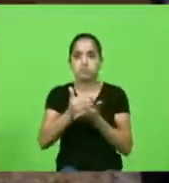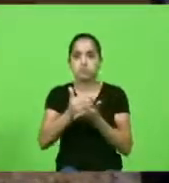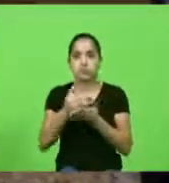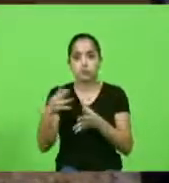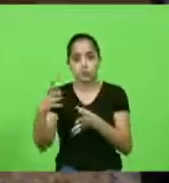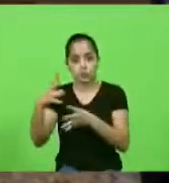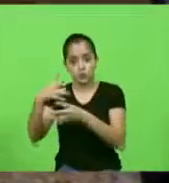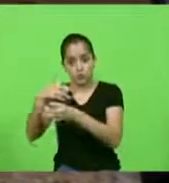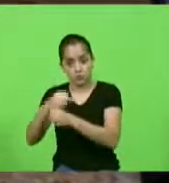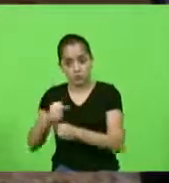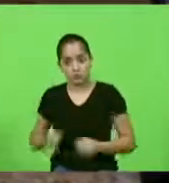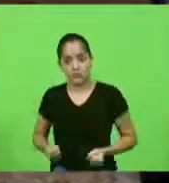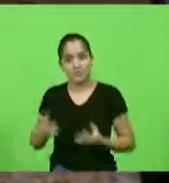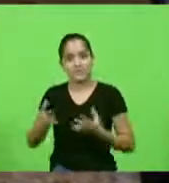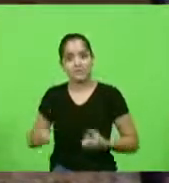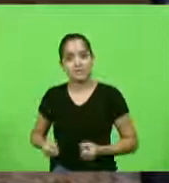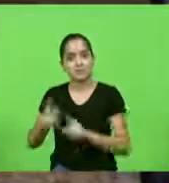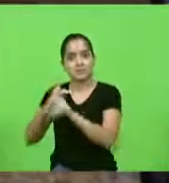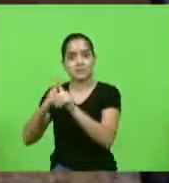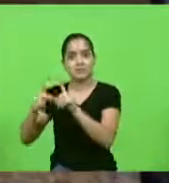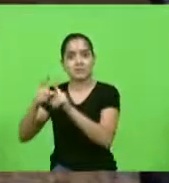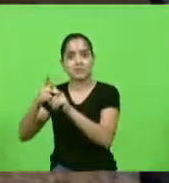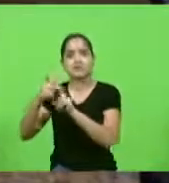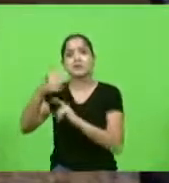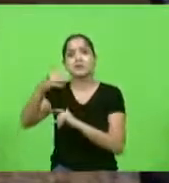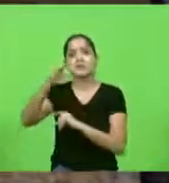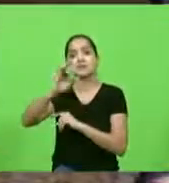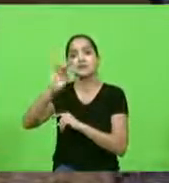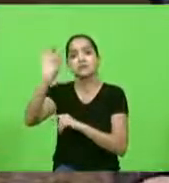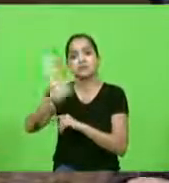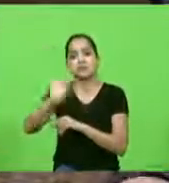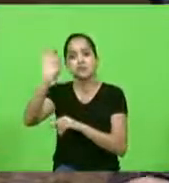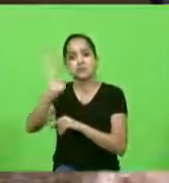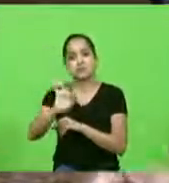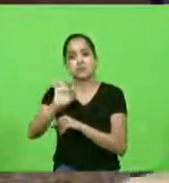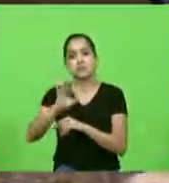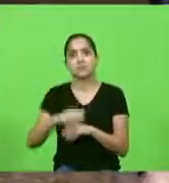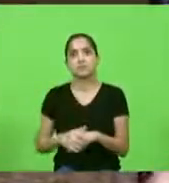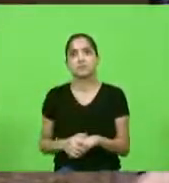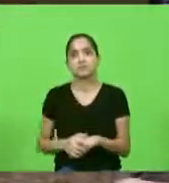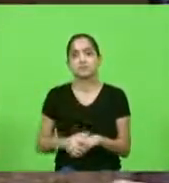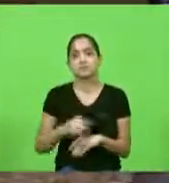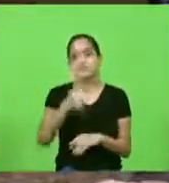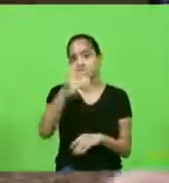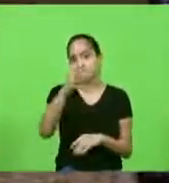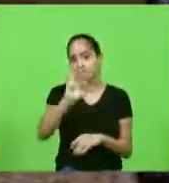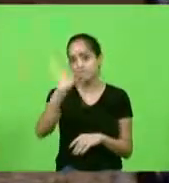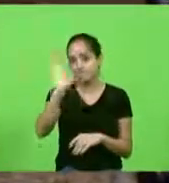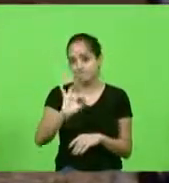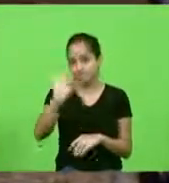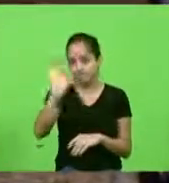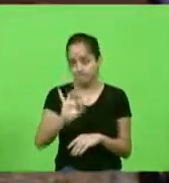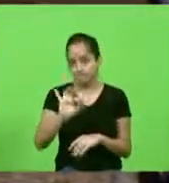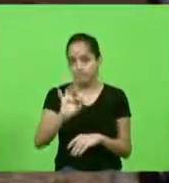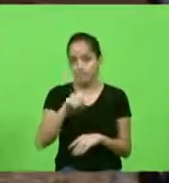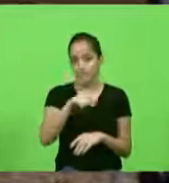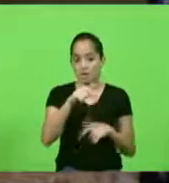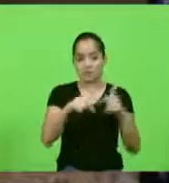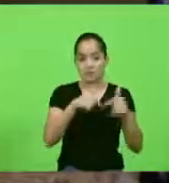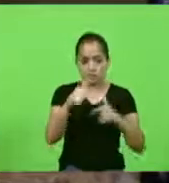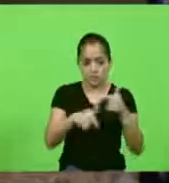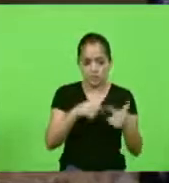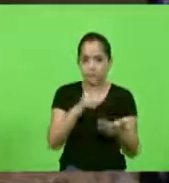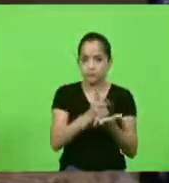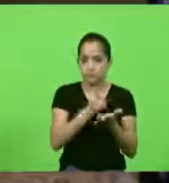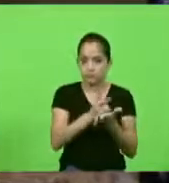despesa previdenciária só 10% um décimo um décimo um décimo os servidores ativos atualmente